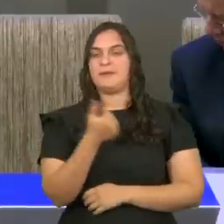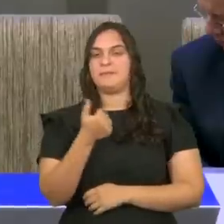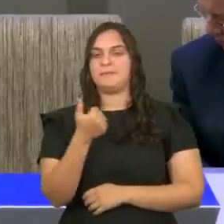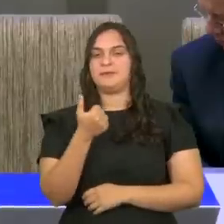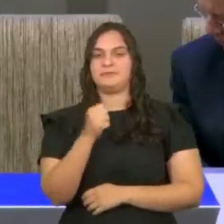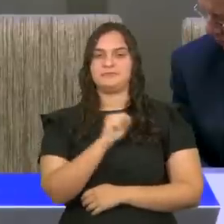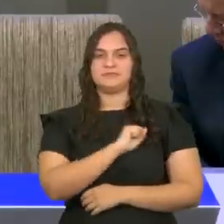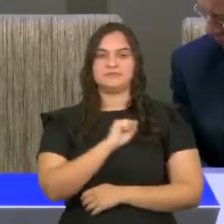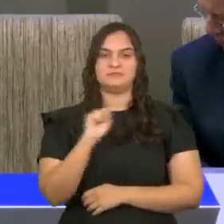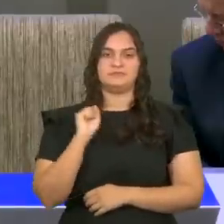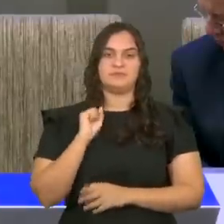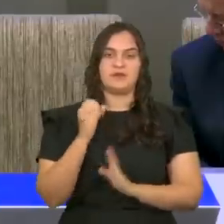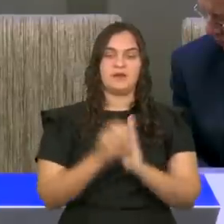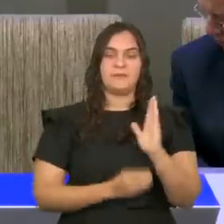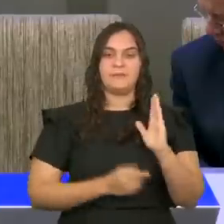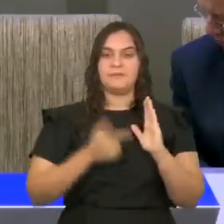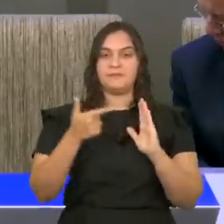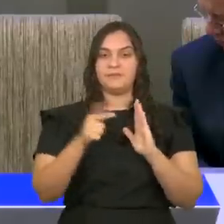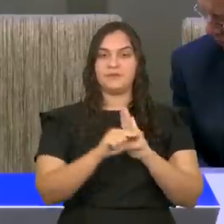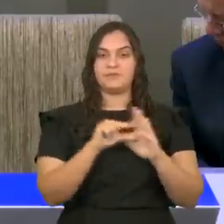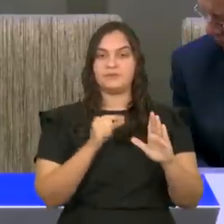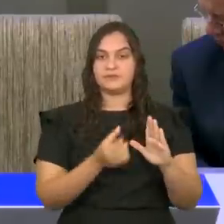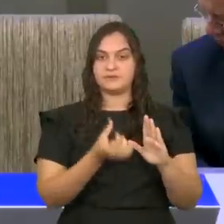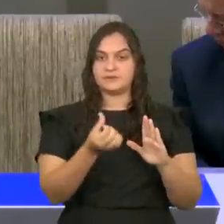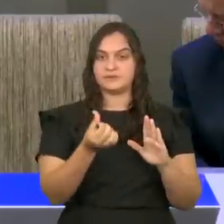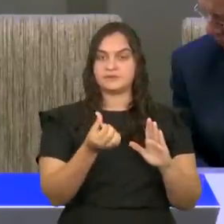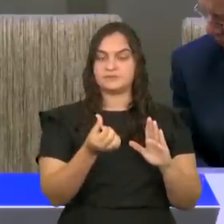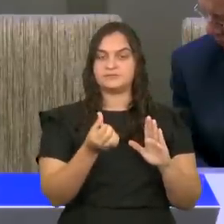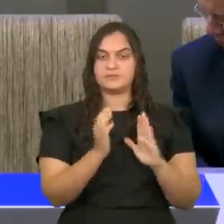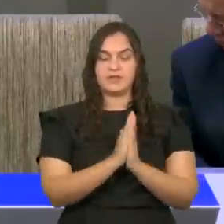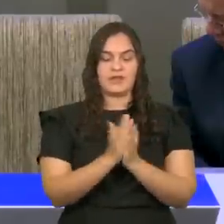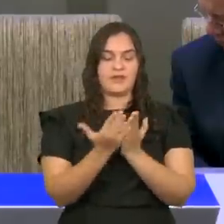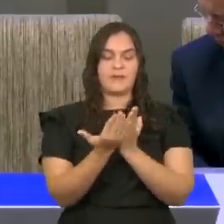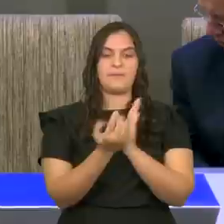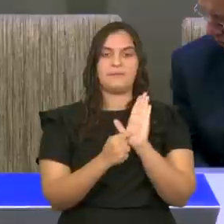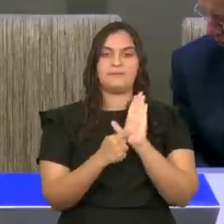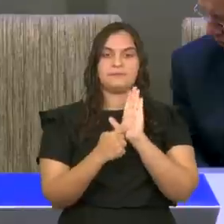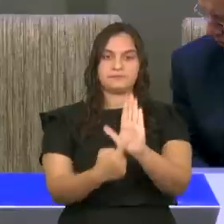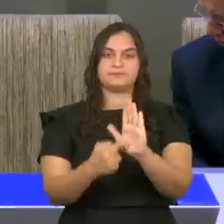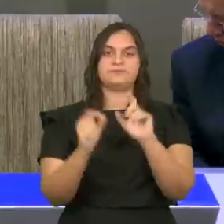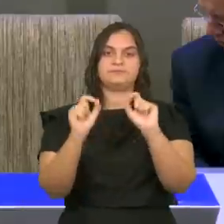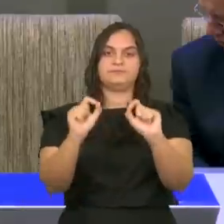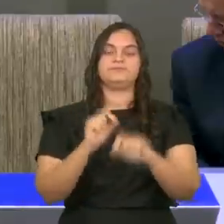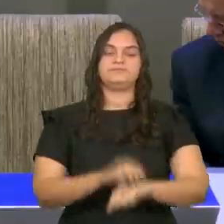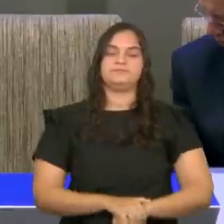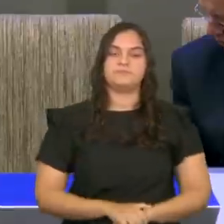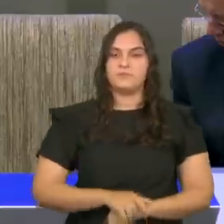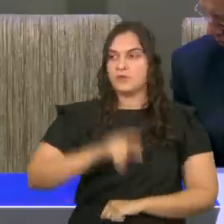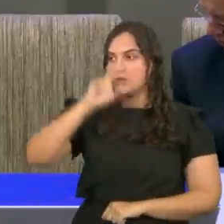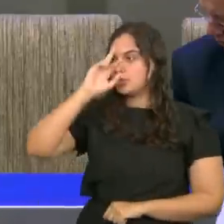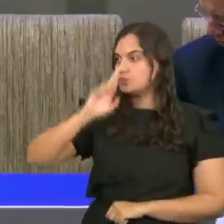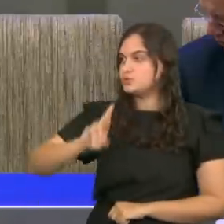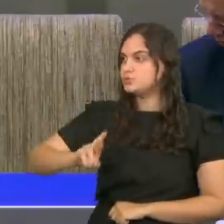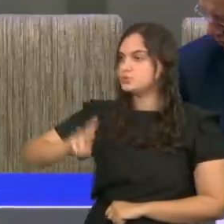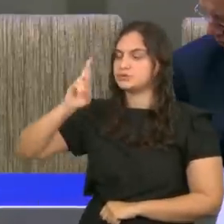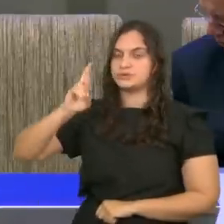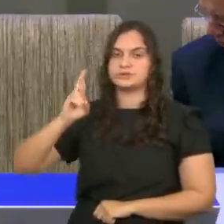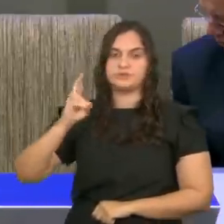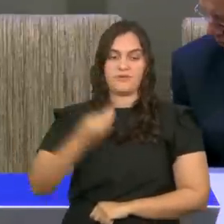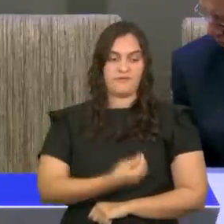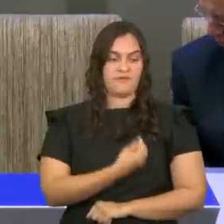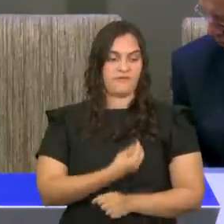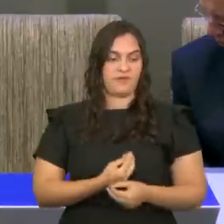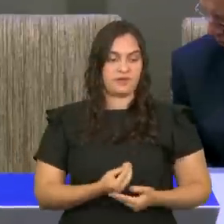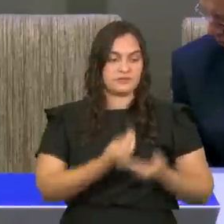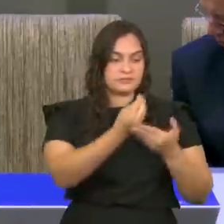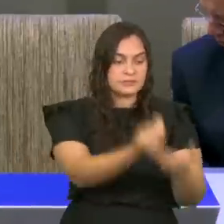capítulo 2, versículo 6, a Bíblia diz que o Senhor é o que tira a vida e que a